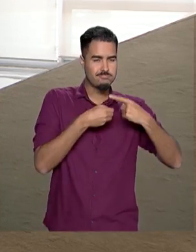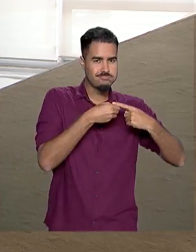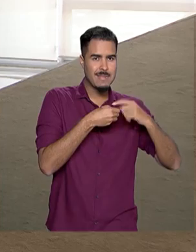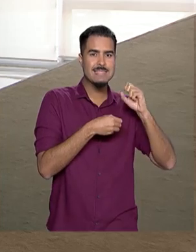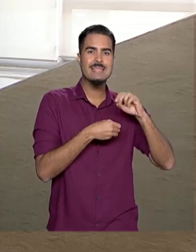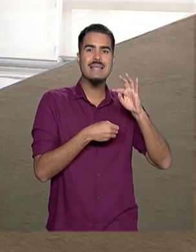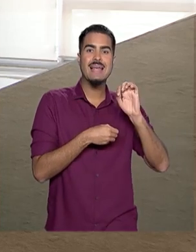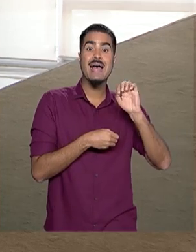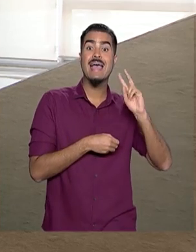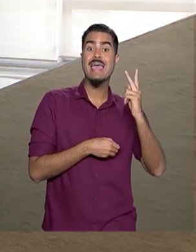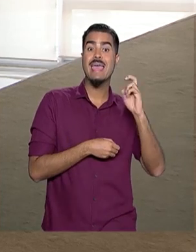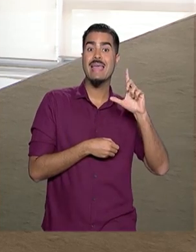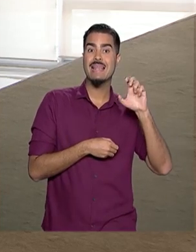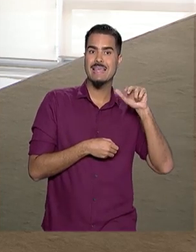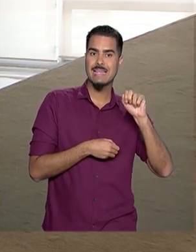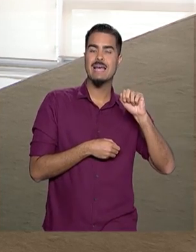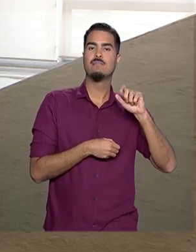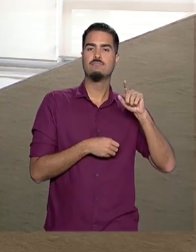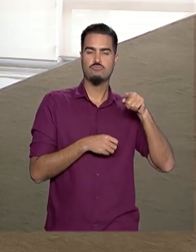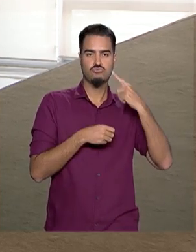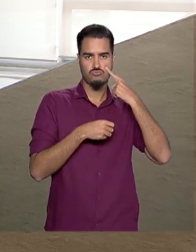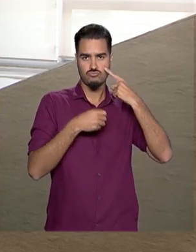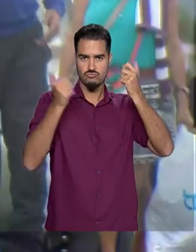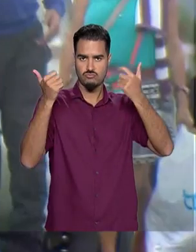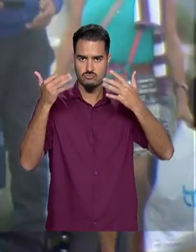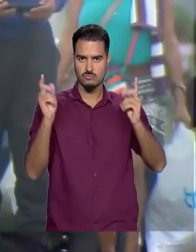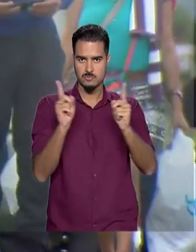Santa Helena do Airem. Vamos ver.